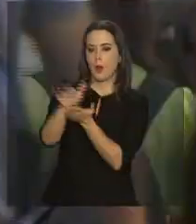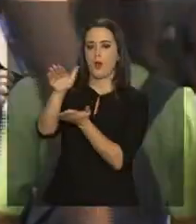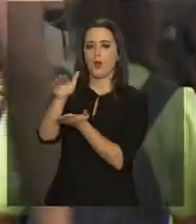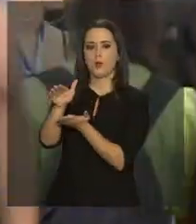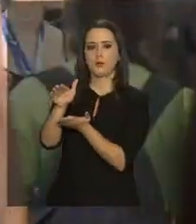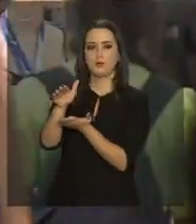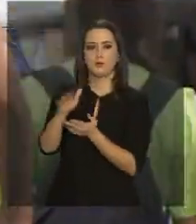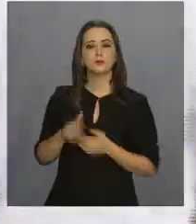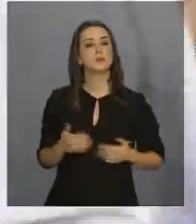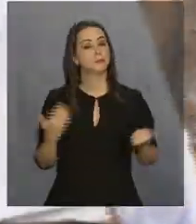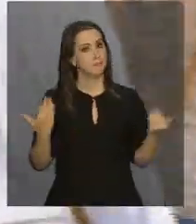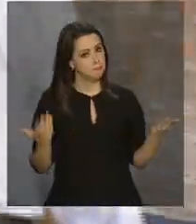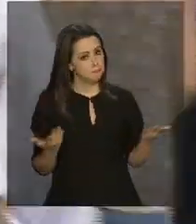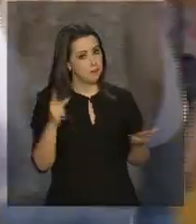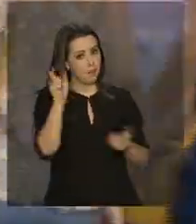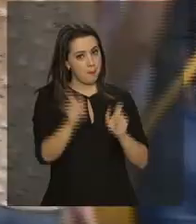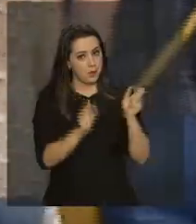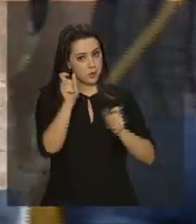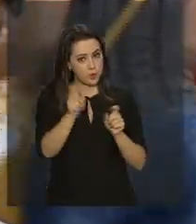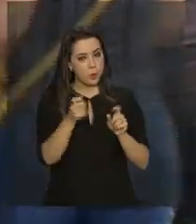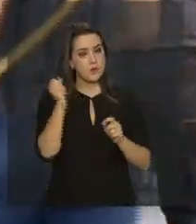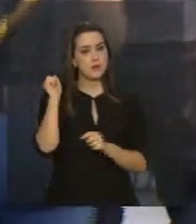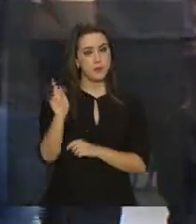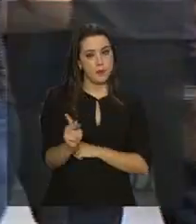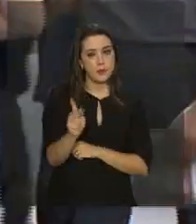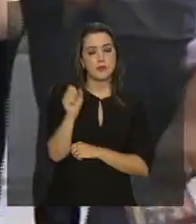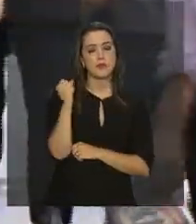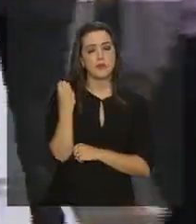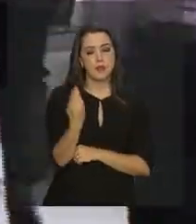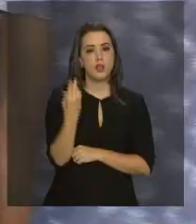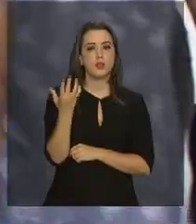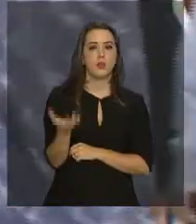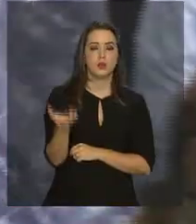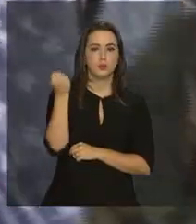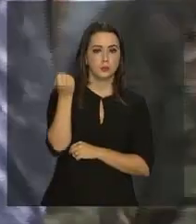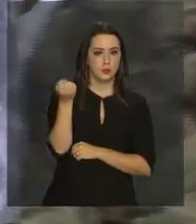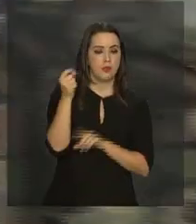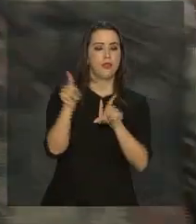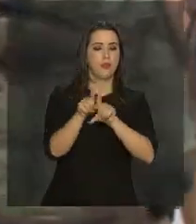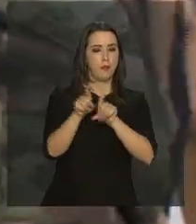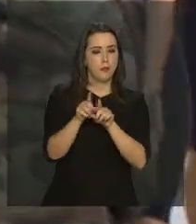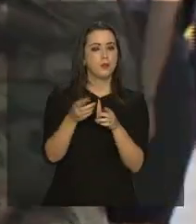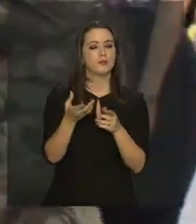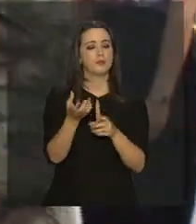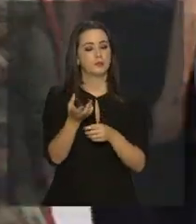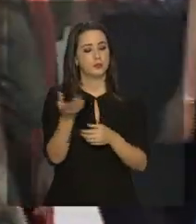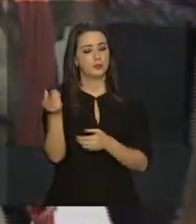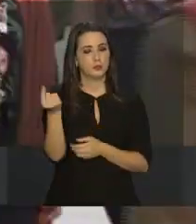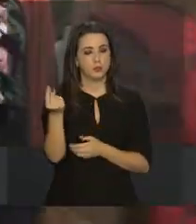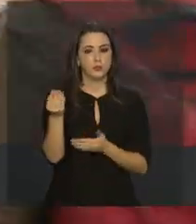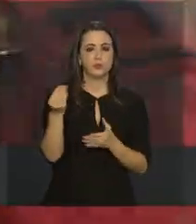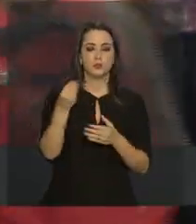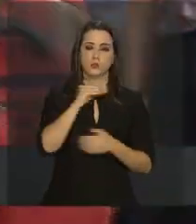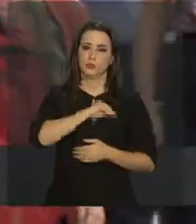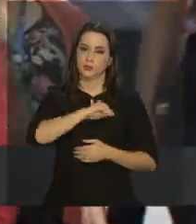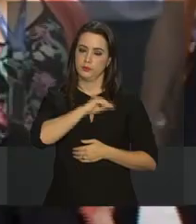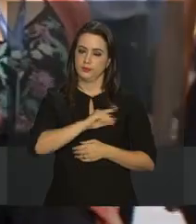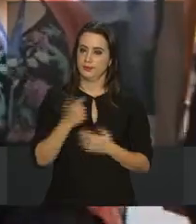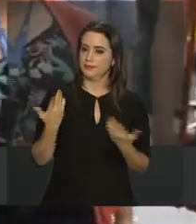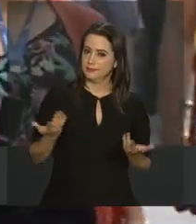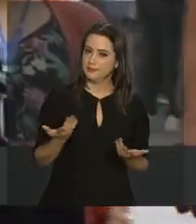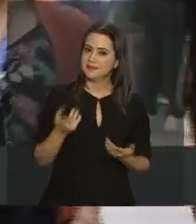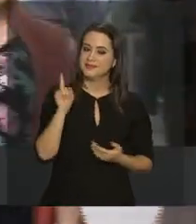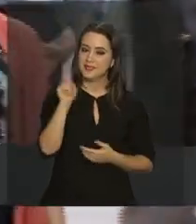por justa causa. Aposentados e pensionistas também recebem. Um reforço no orçamento é sempre bem-vindo, mas os